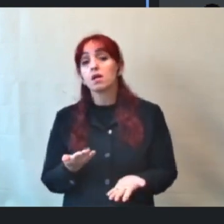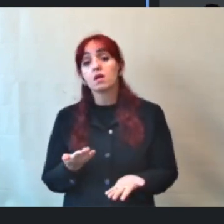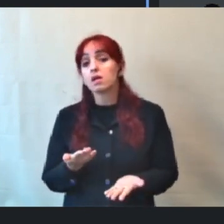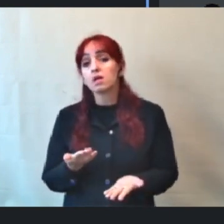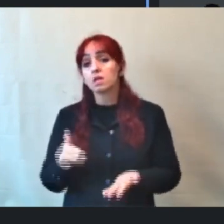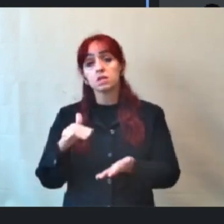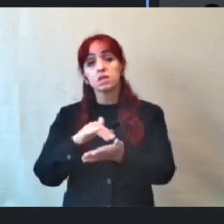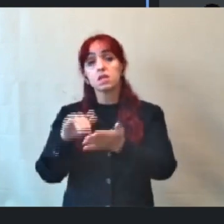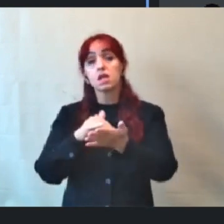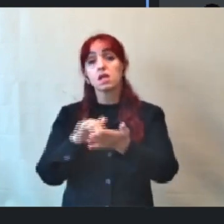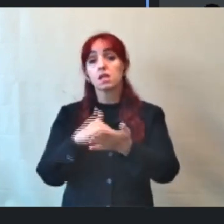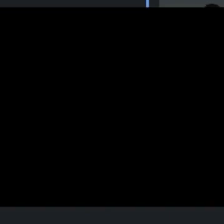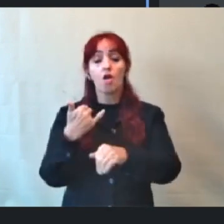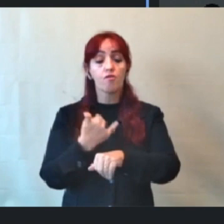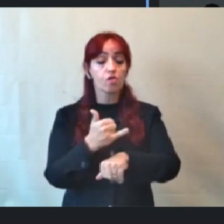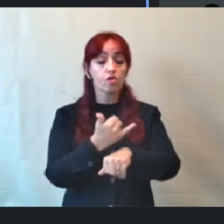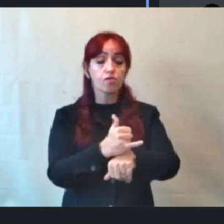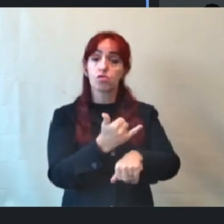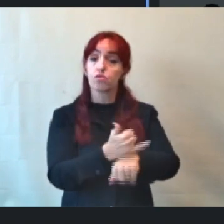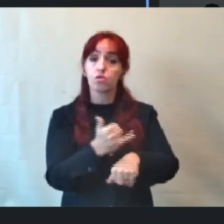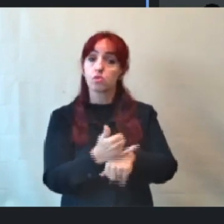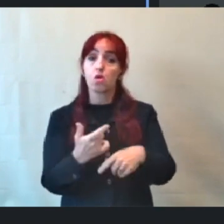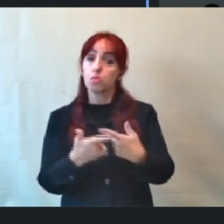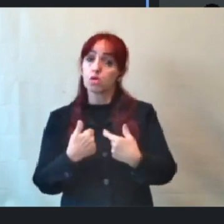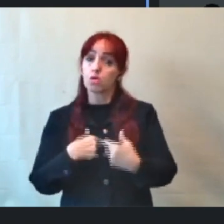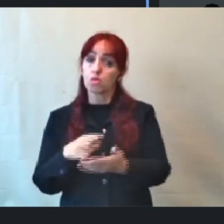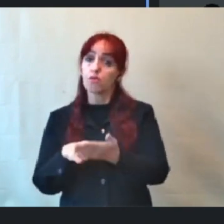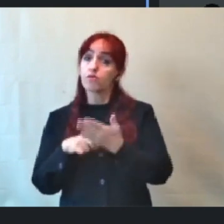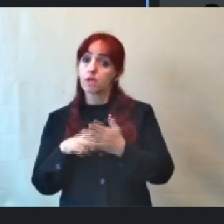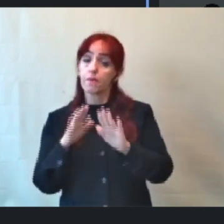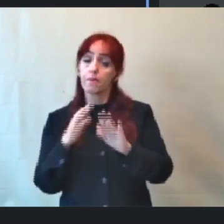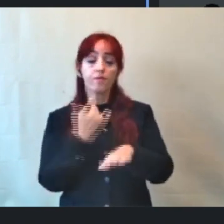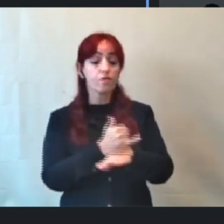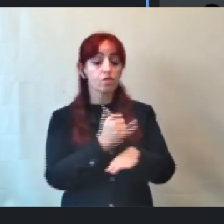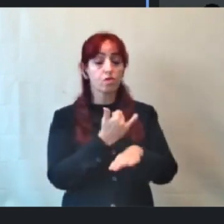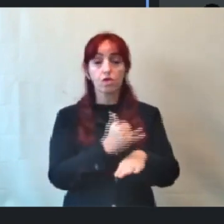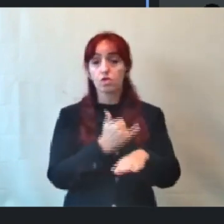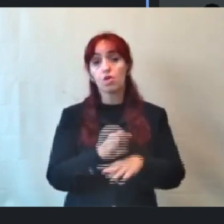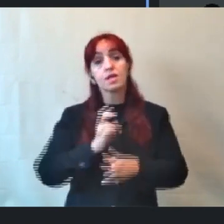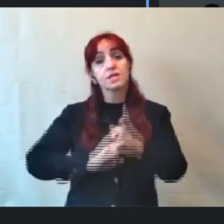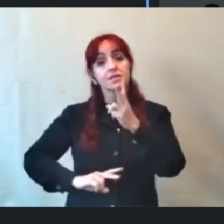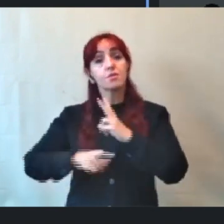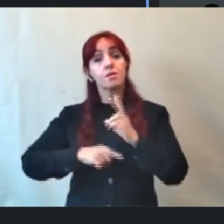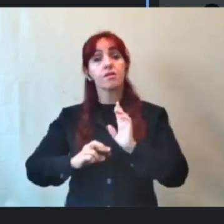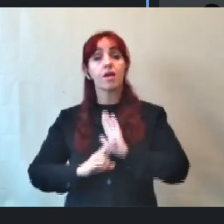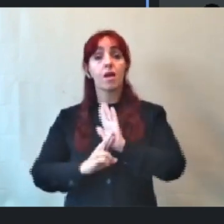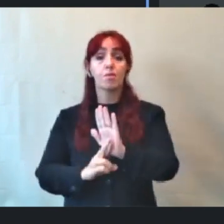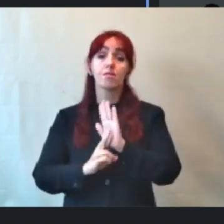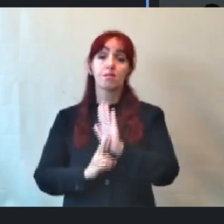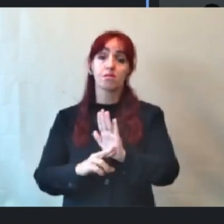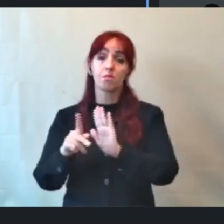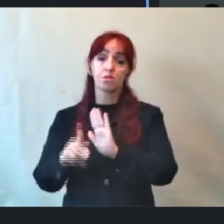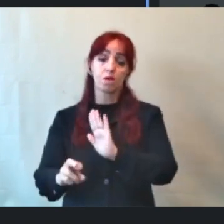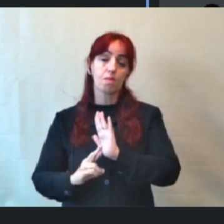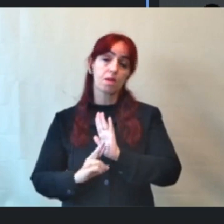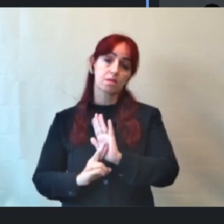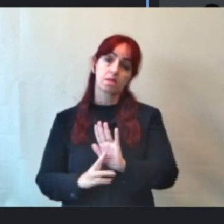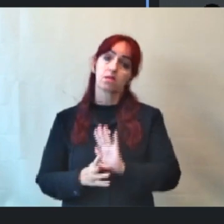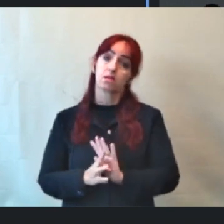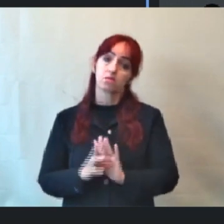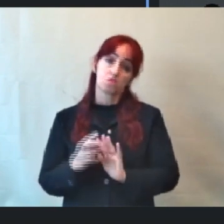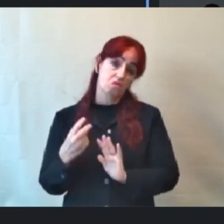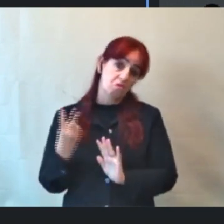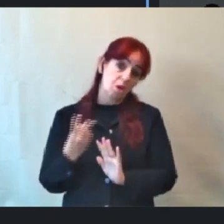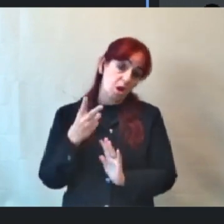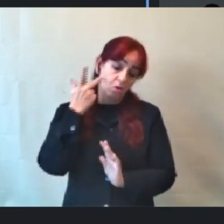secretários que eu pedi que estivesse presente, sempre mandaram um representante, é legítimo, é válido, é